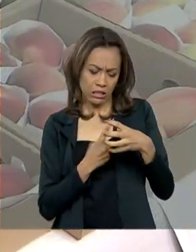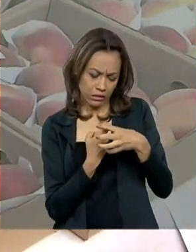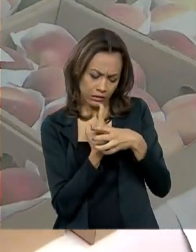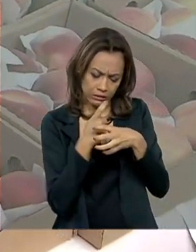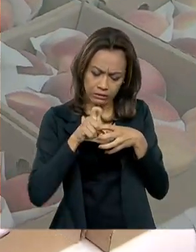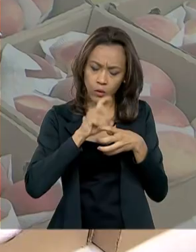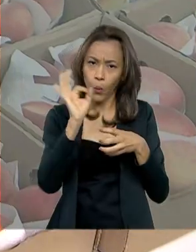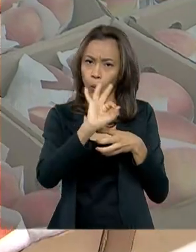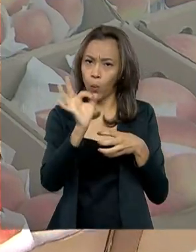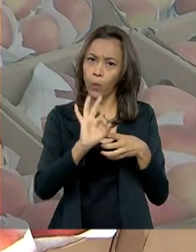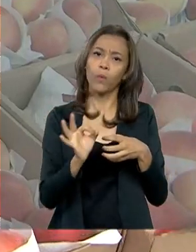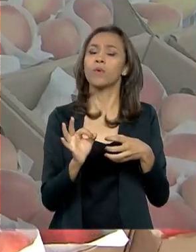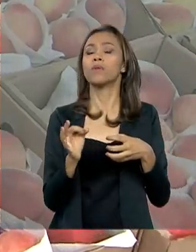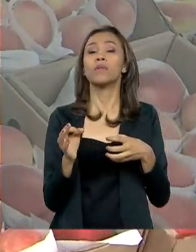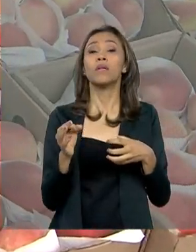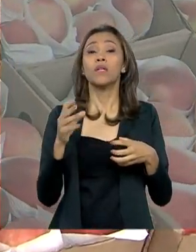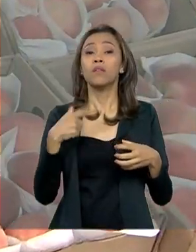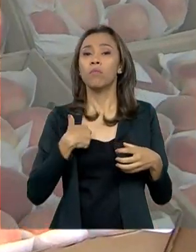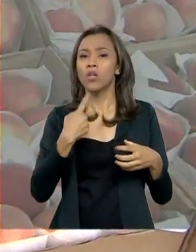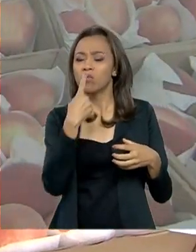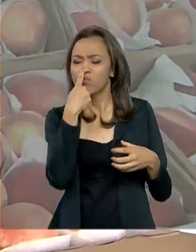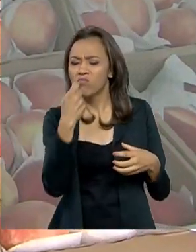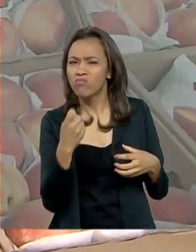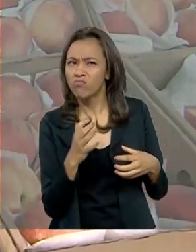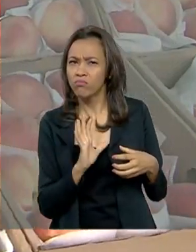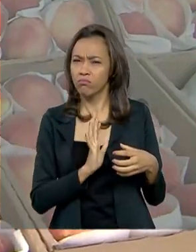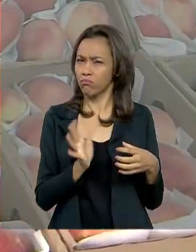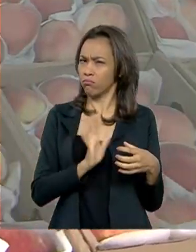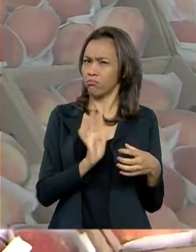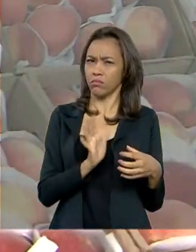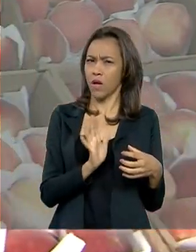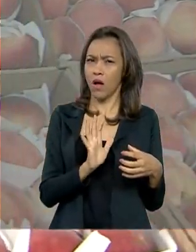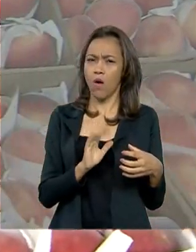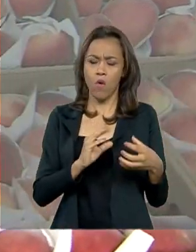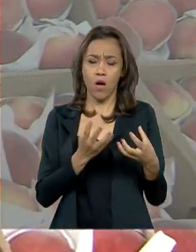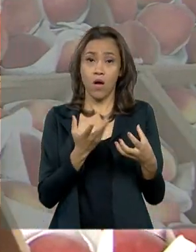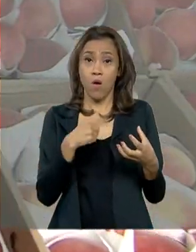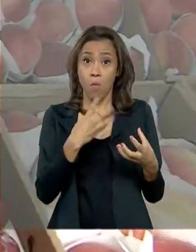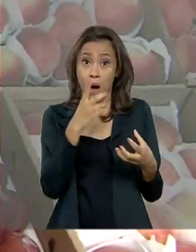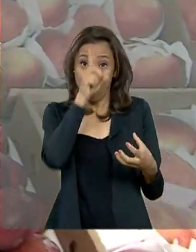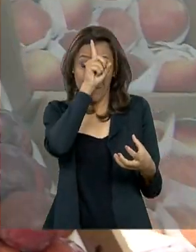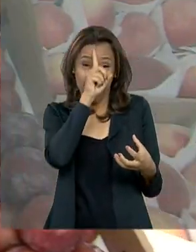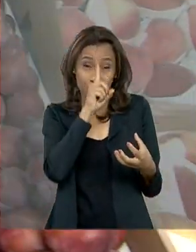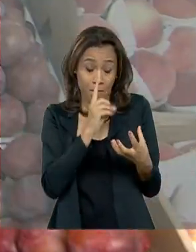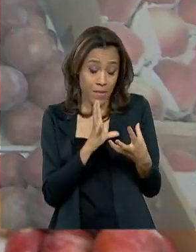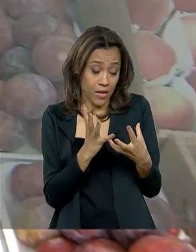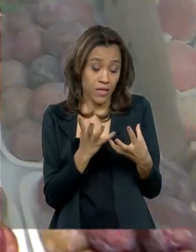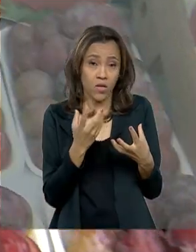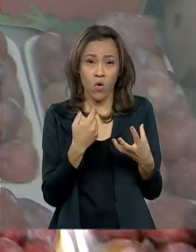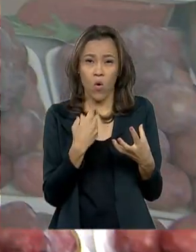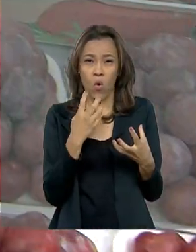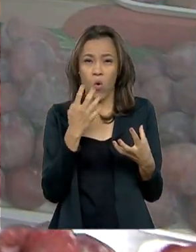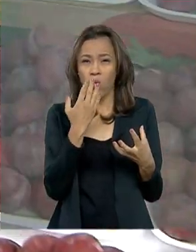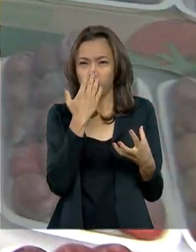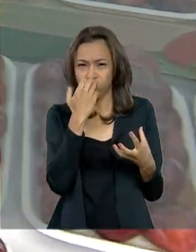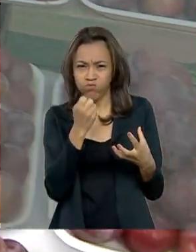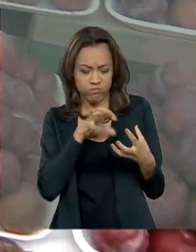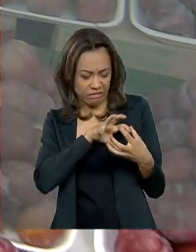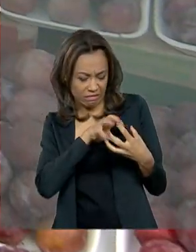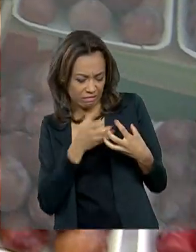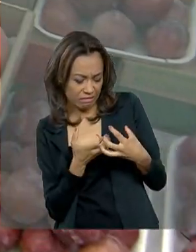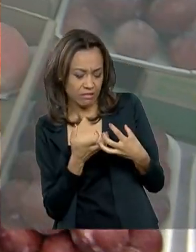Não podem ter odores estranhos, estar excessivamente maduros, ter podridões, estar